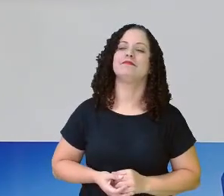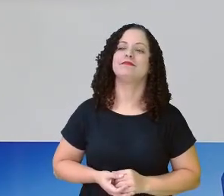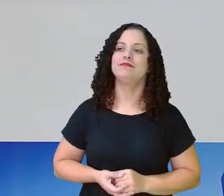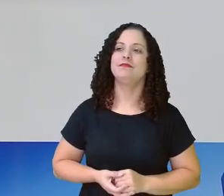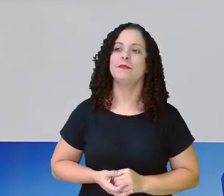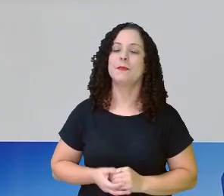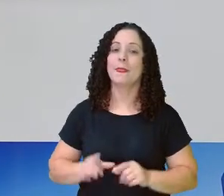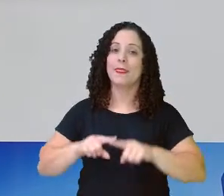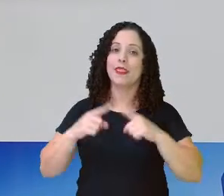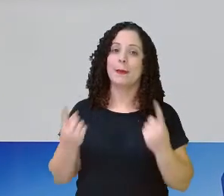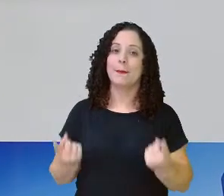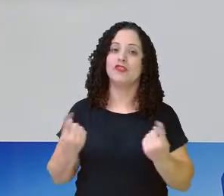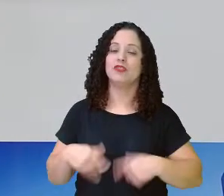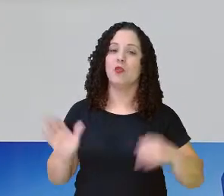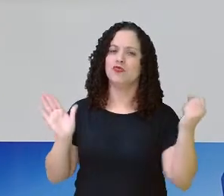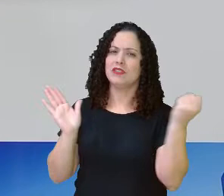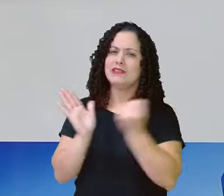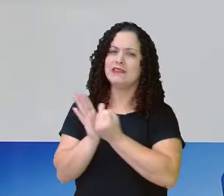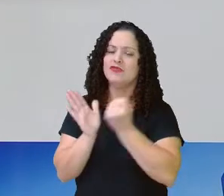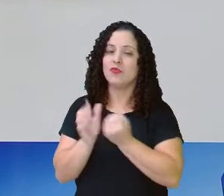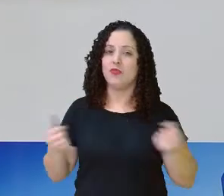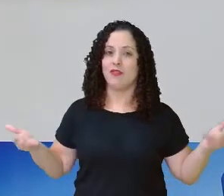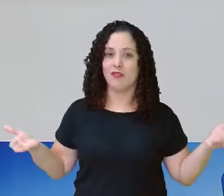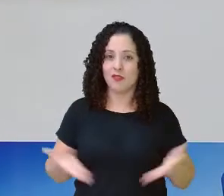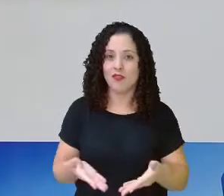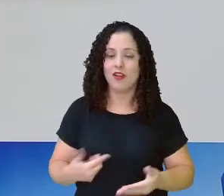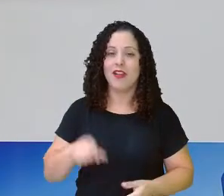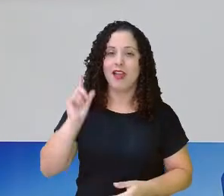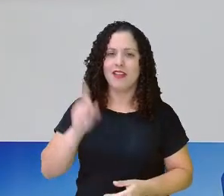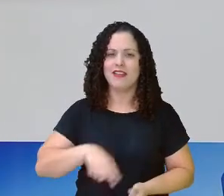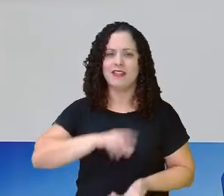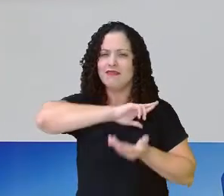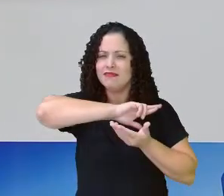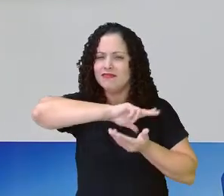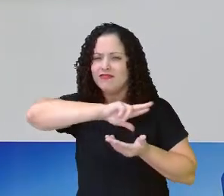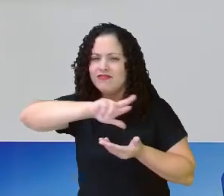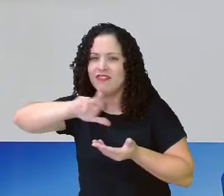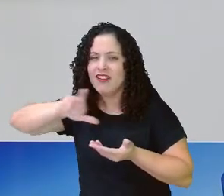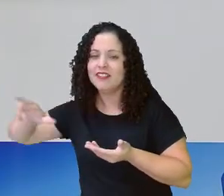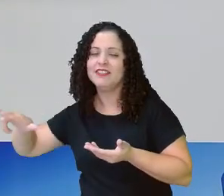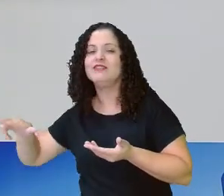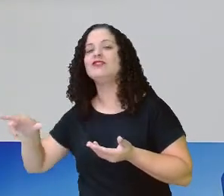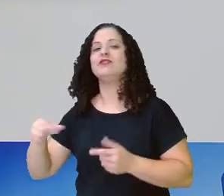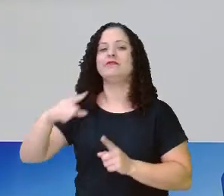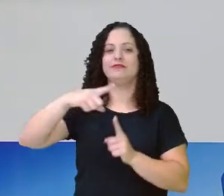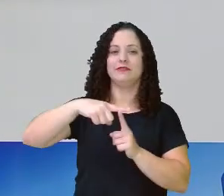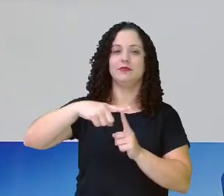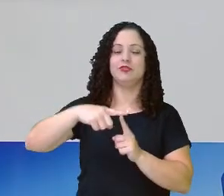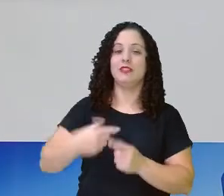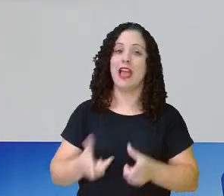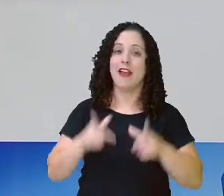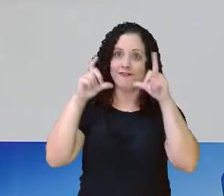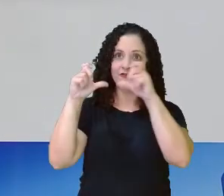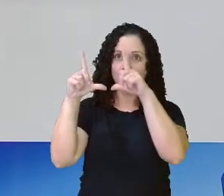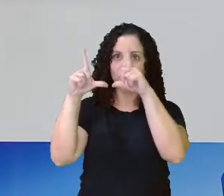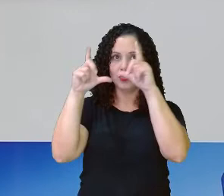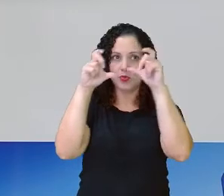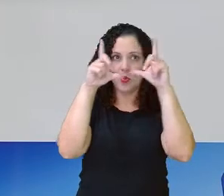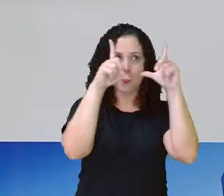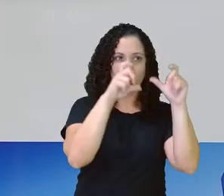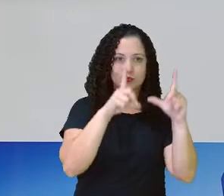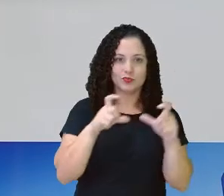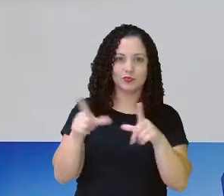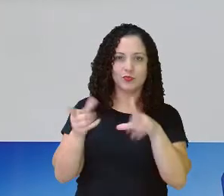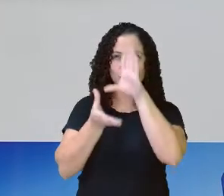Mas, o próprio registro do agora, ele é feito de diversas formas. E a fotografia é uma boa forma da gente